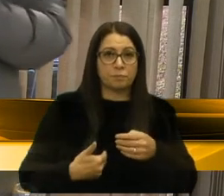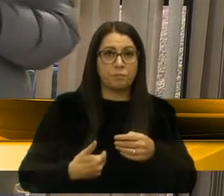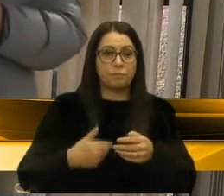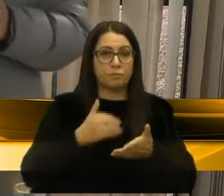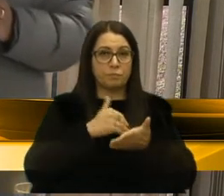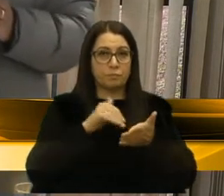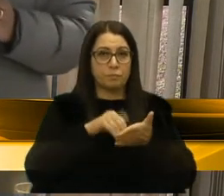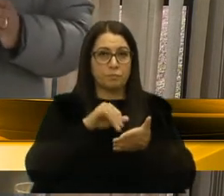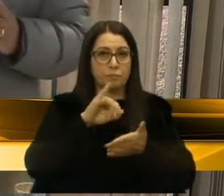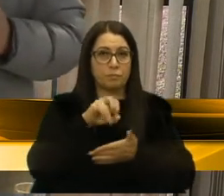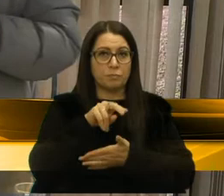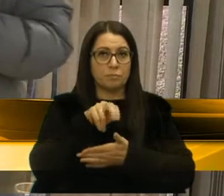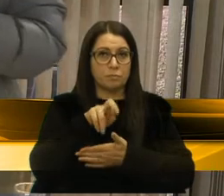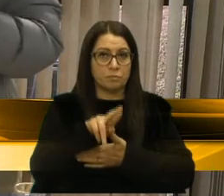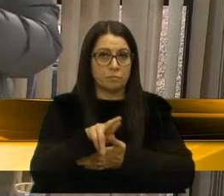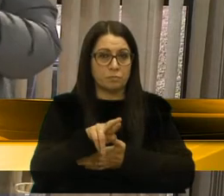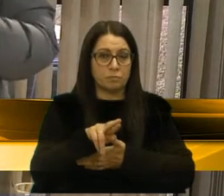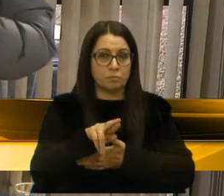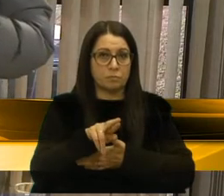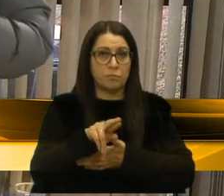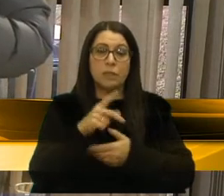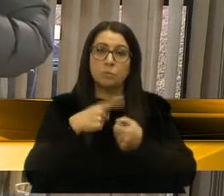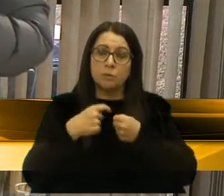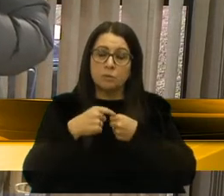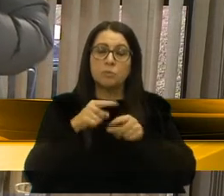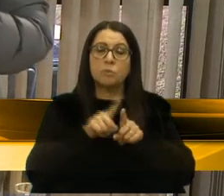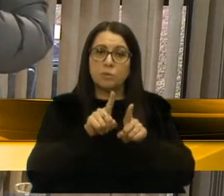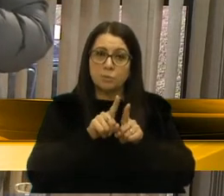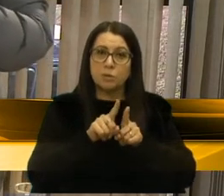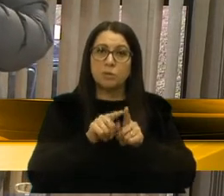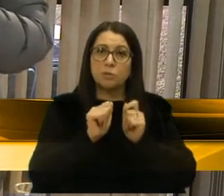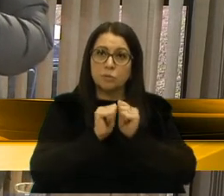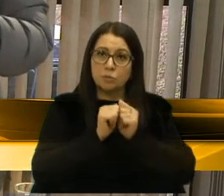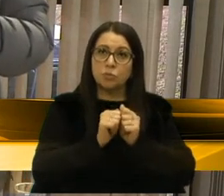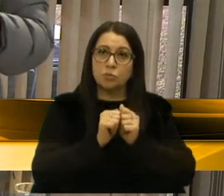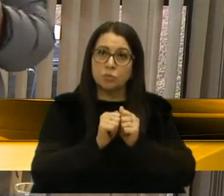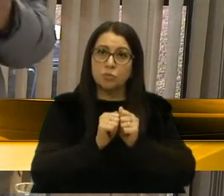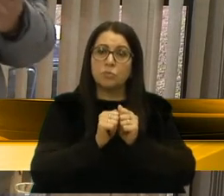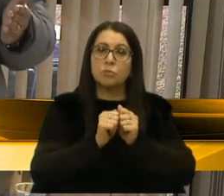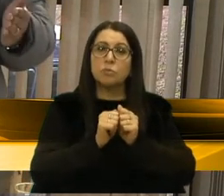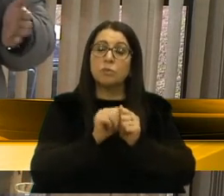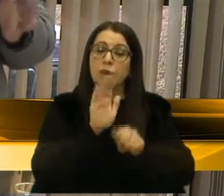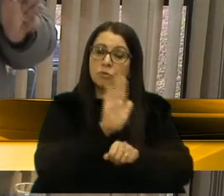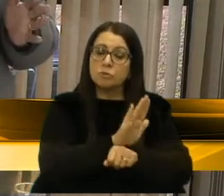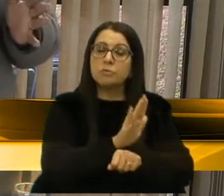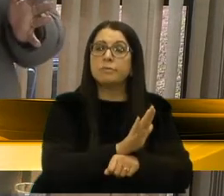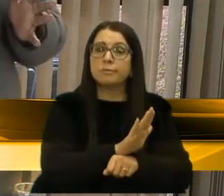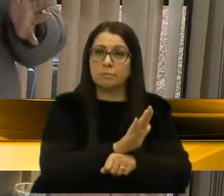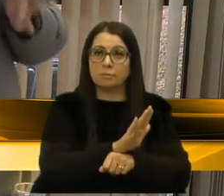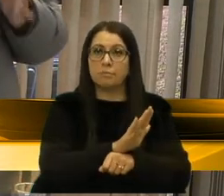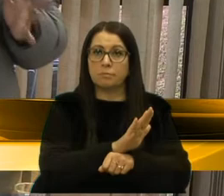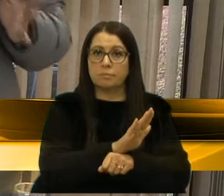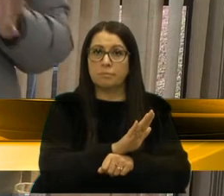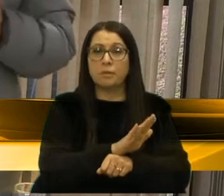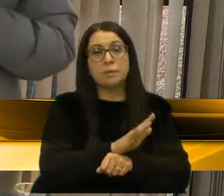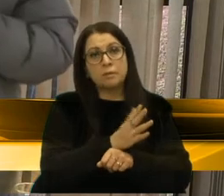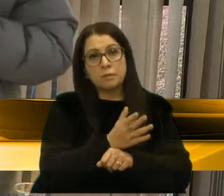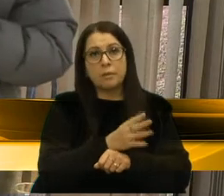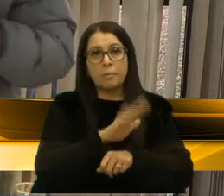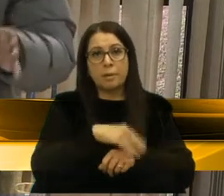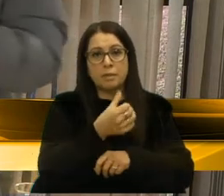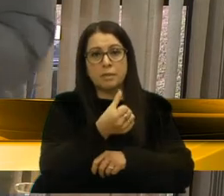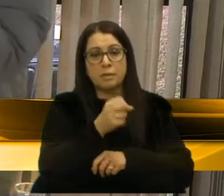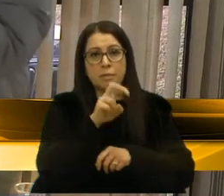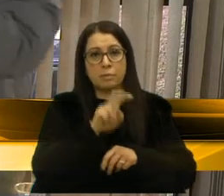secretário Júnior, ao município que também está se encampando, está se solidarizando, que são, no mínimo, mais 65